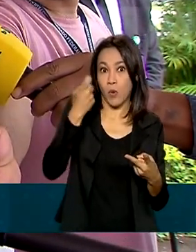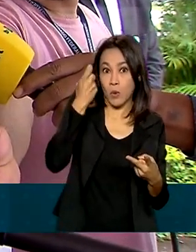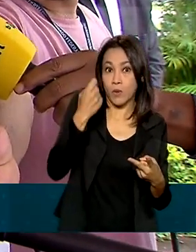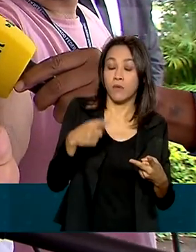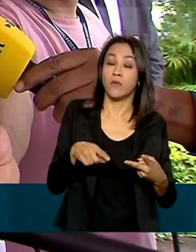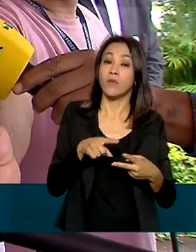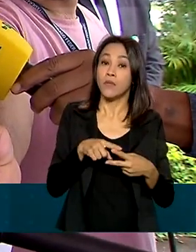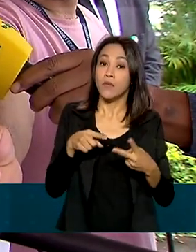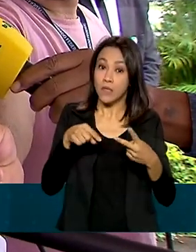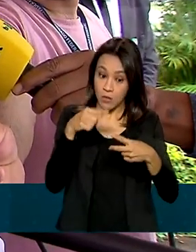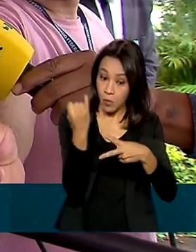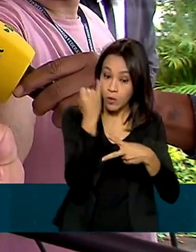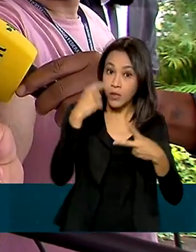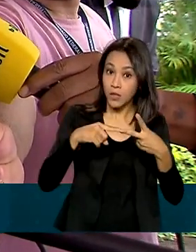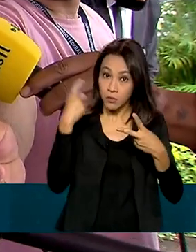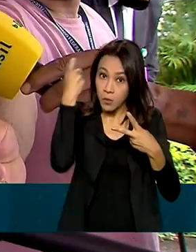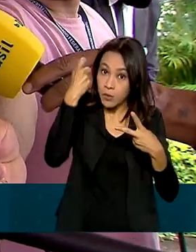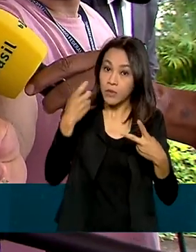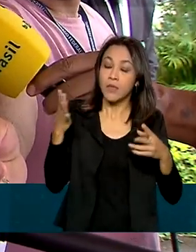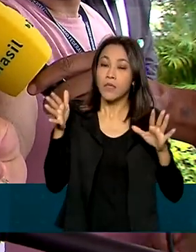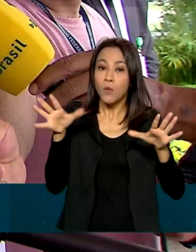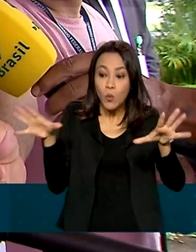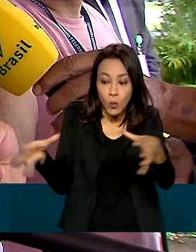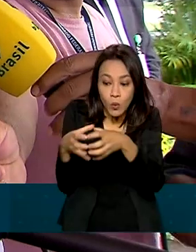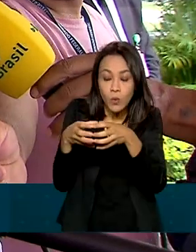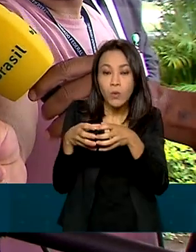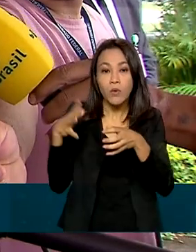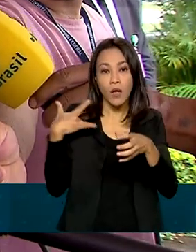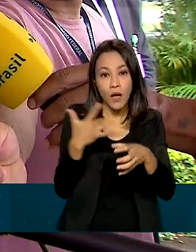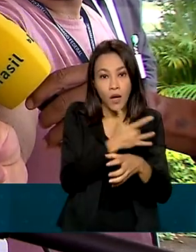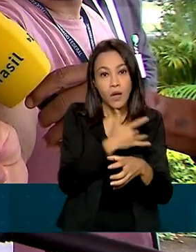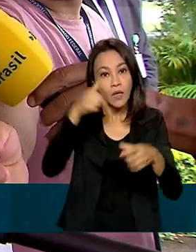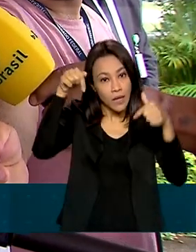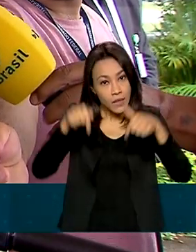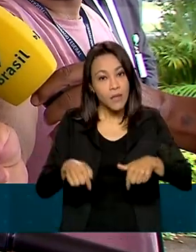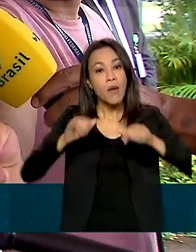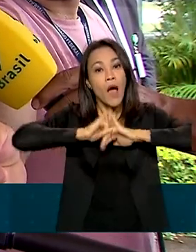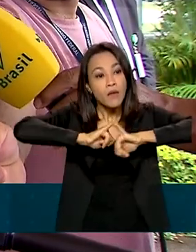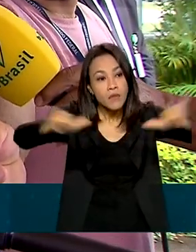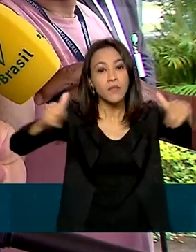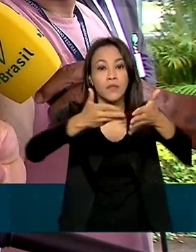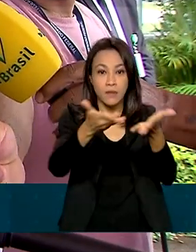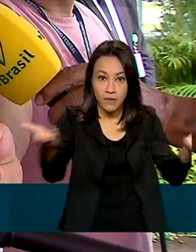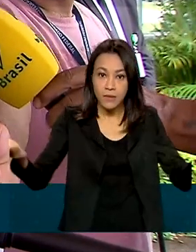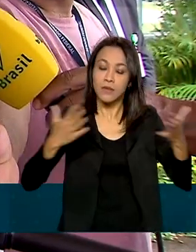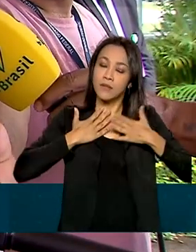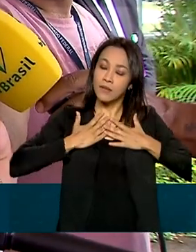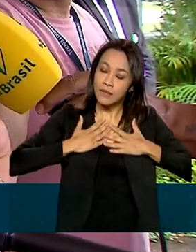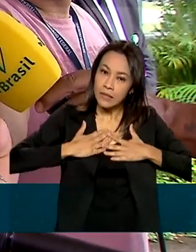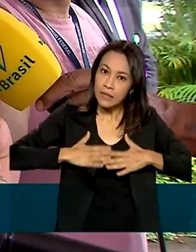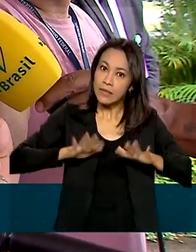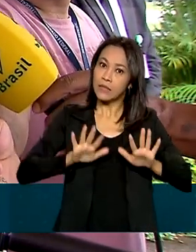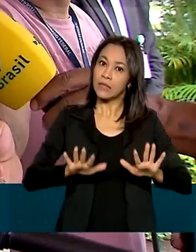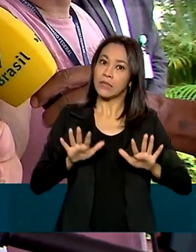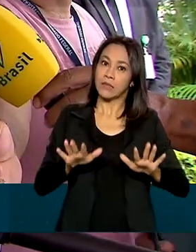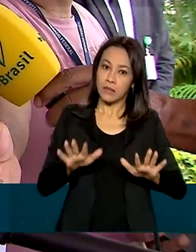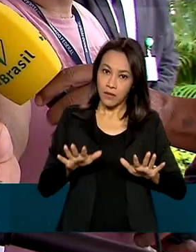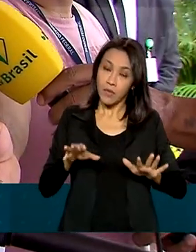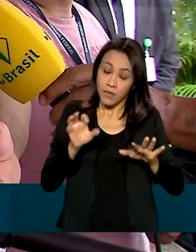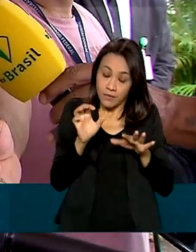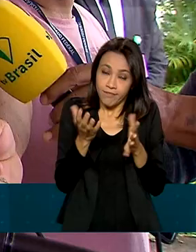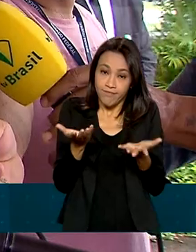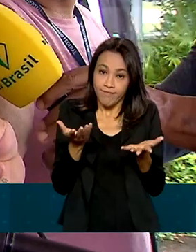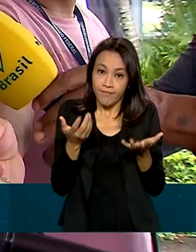as autoridades sanitárias estão aqui para, diante dessas situações, tranquilizar a população brasileira. As medidas